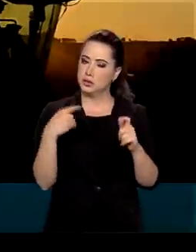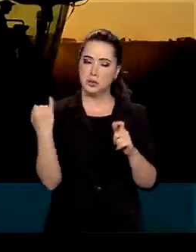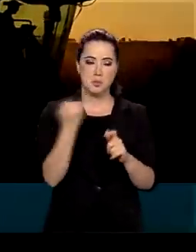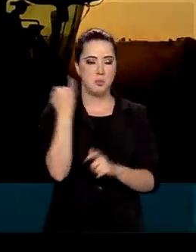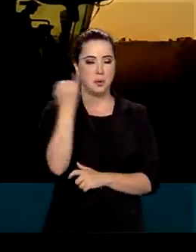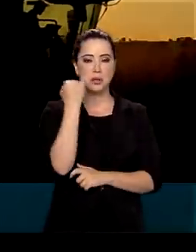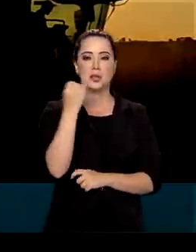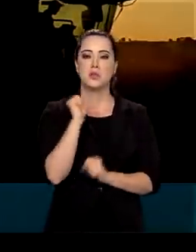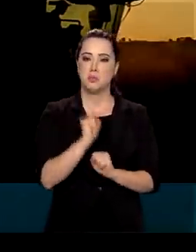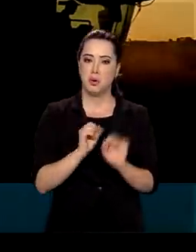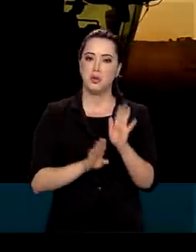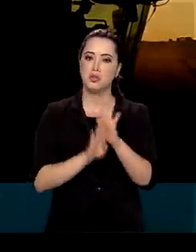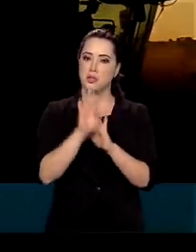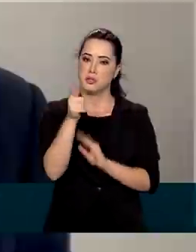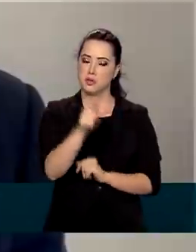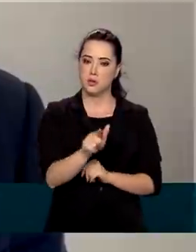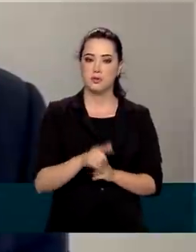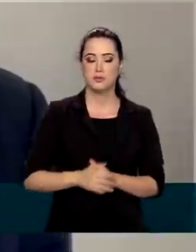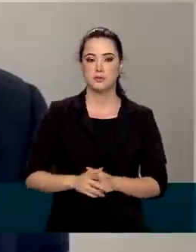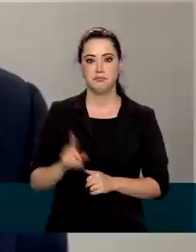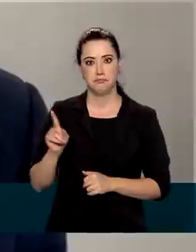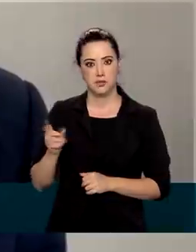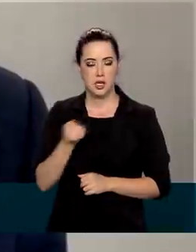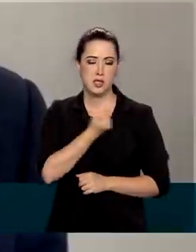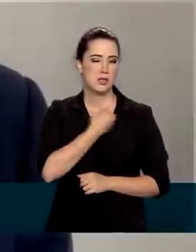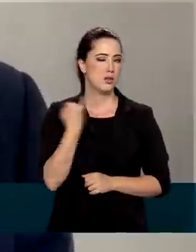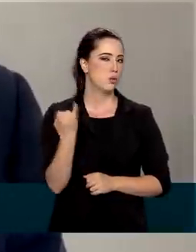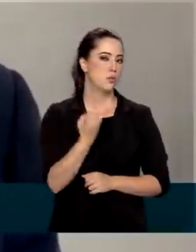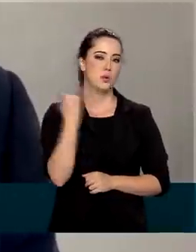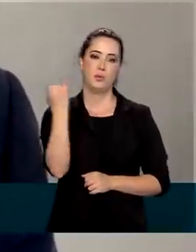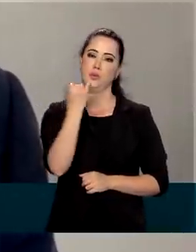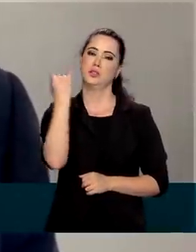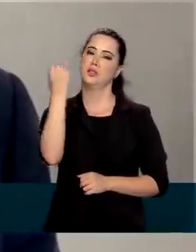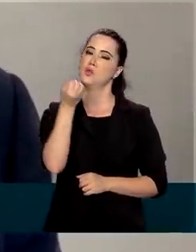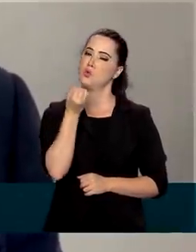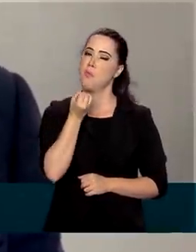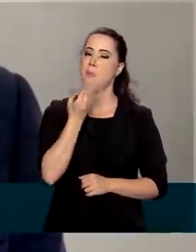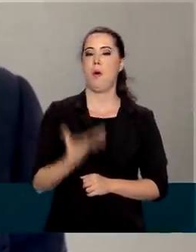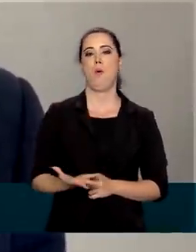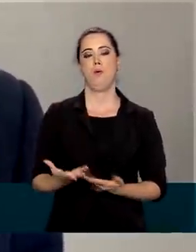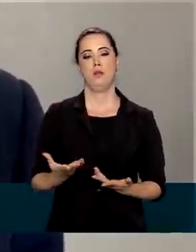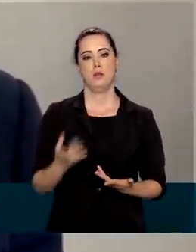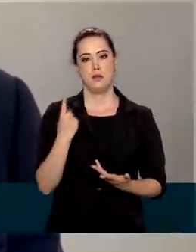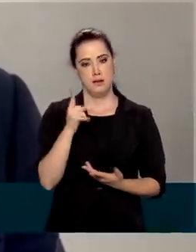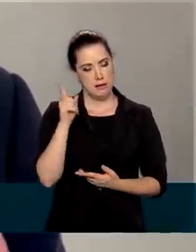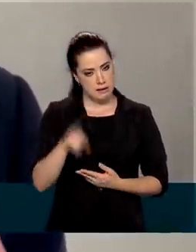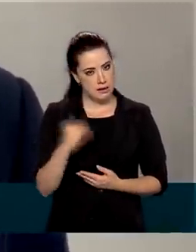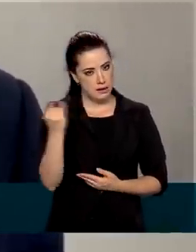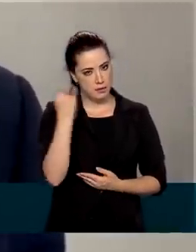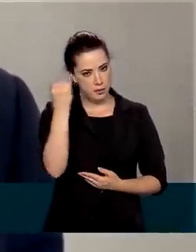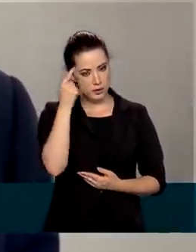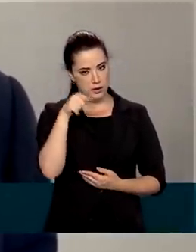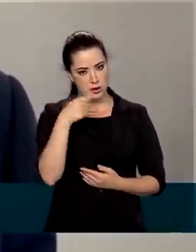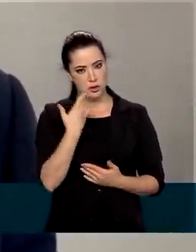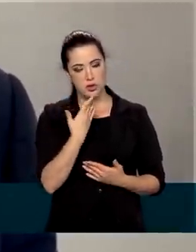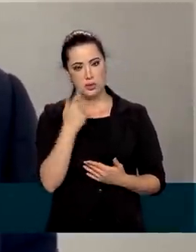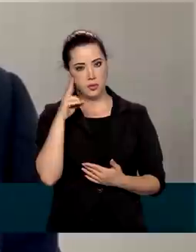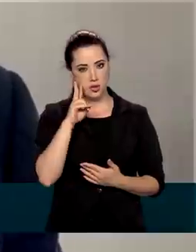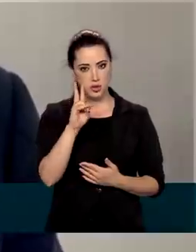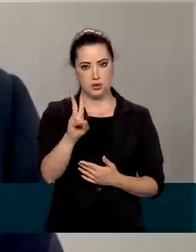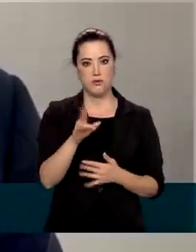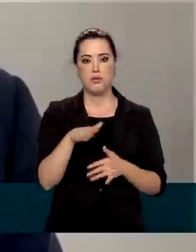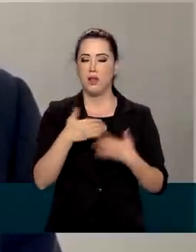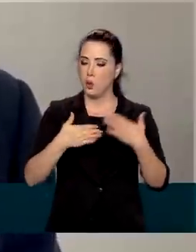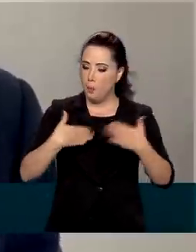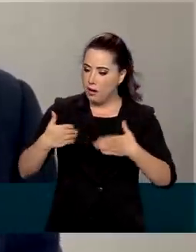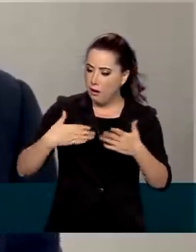otimista. Esse número é bom, engrandece a produção brasileira, favorece a estabilidade de mercado